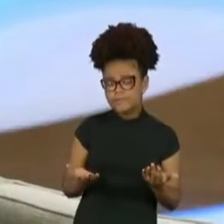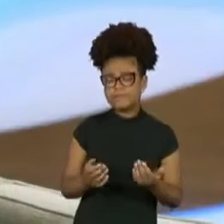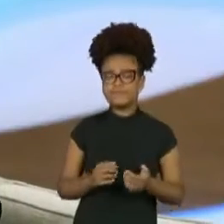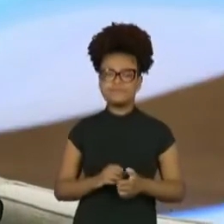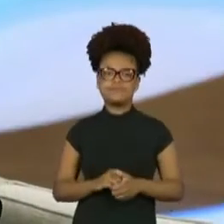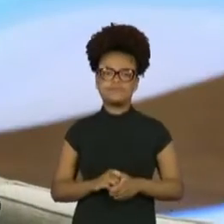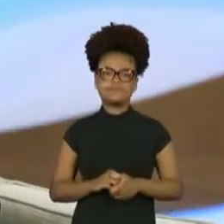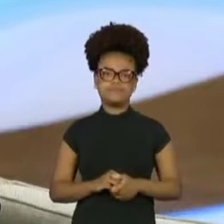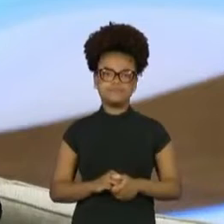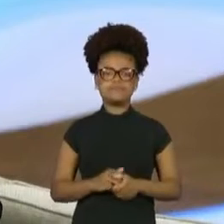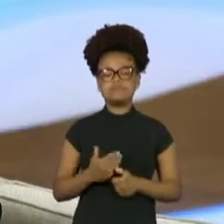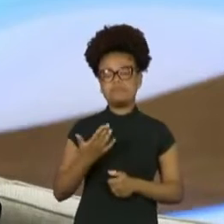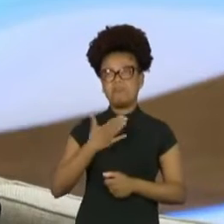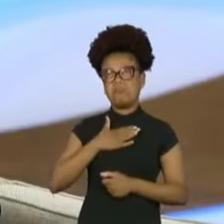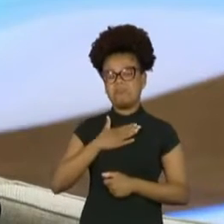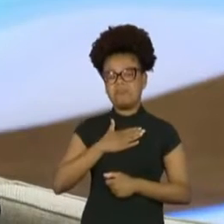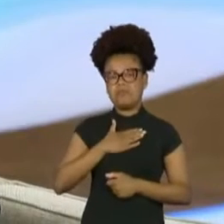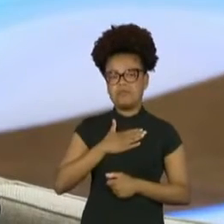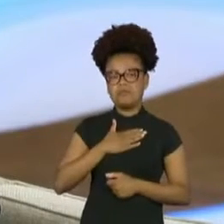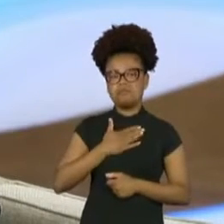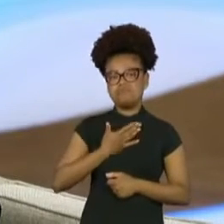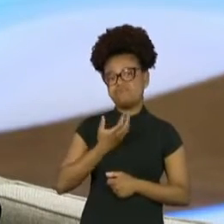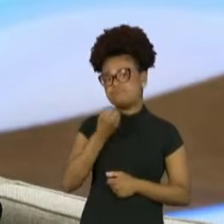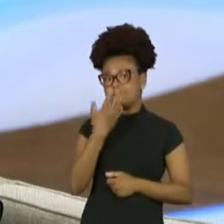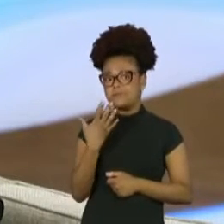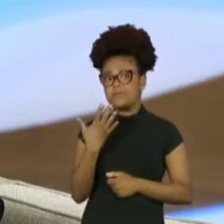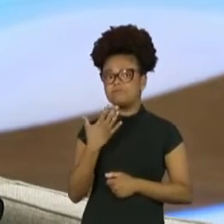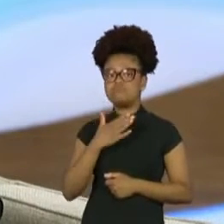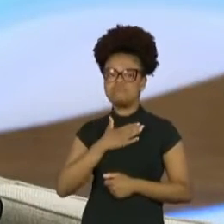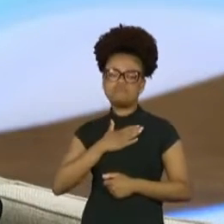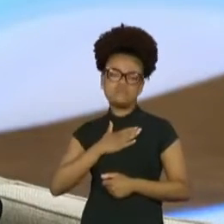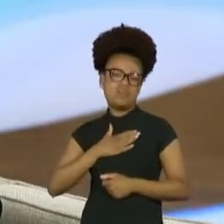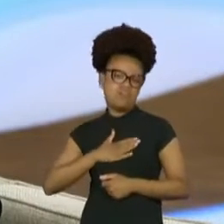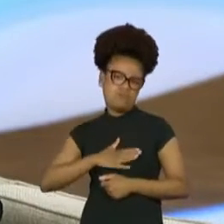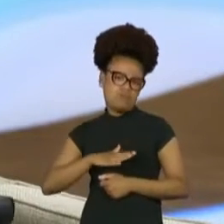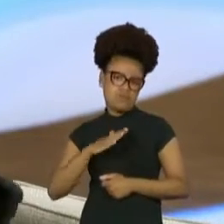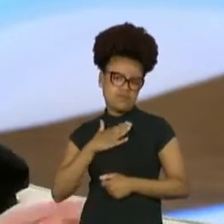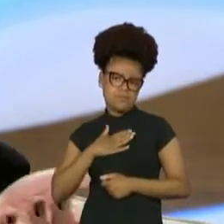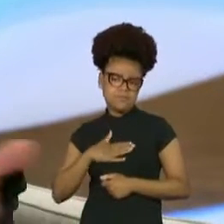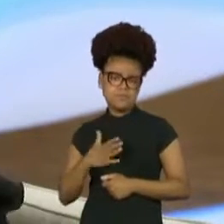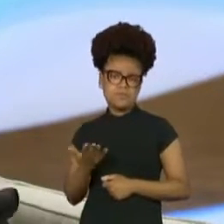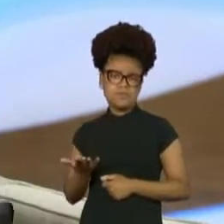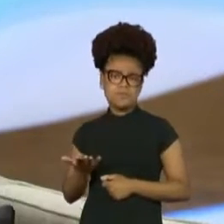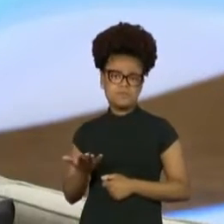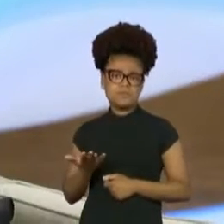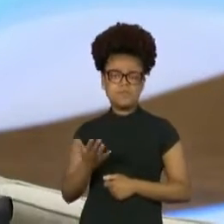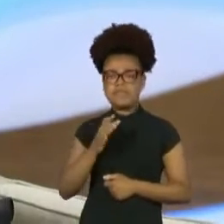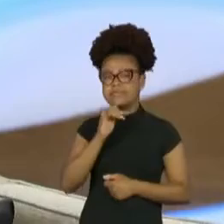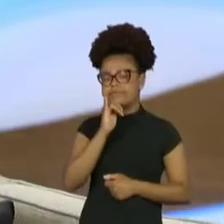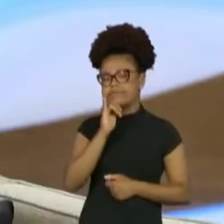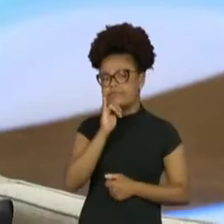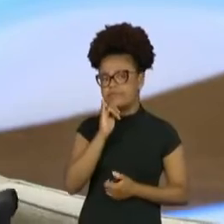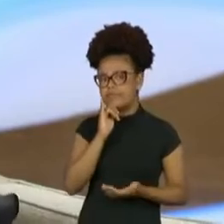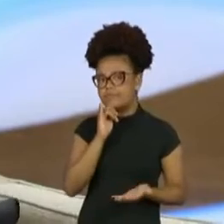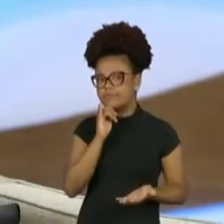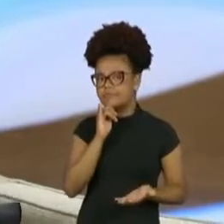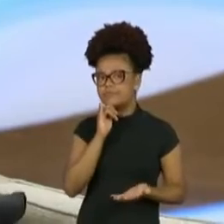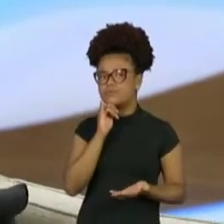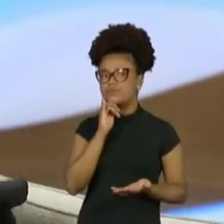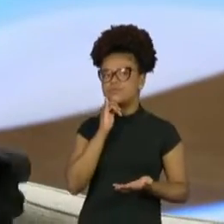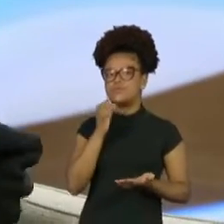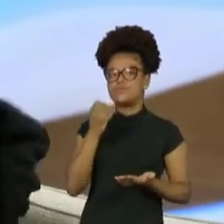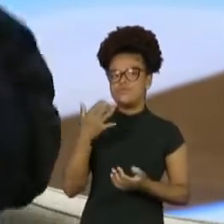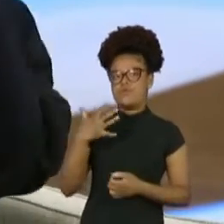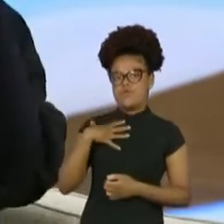a gente é muito boa, muito tranquila. Por exemplo, com as minhas filhas, a gente conversa sobre